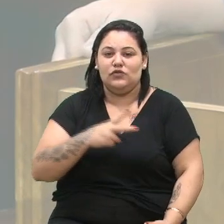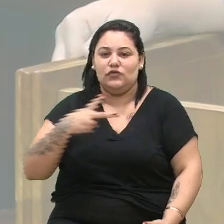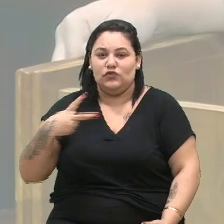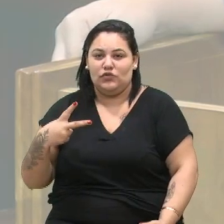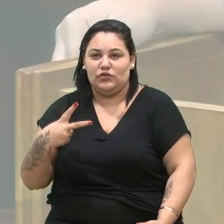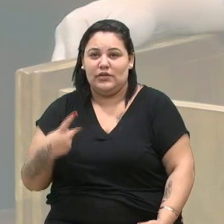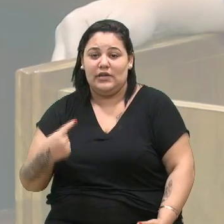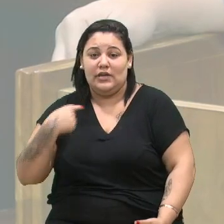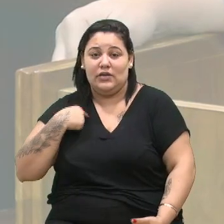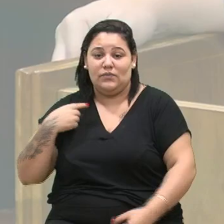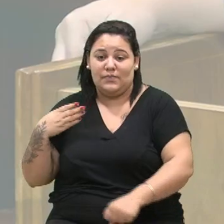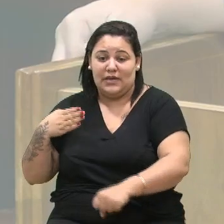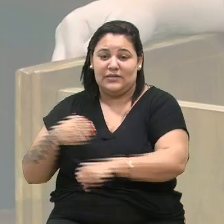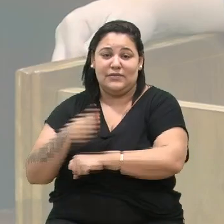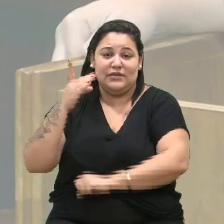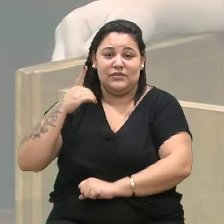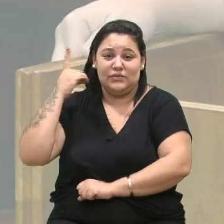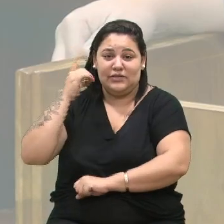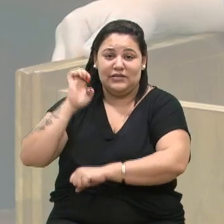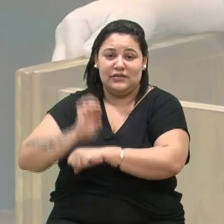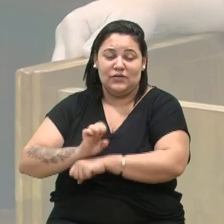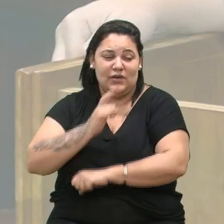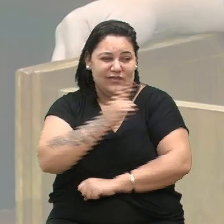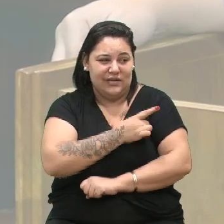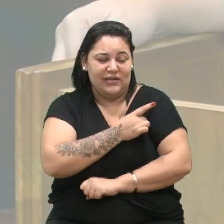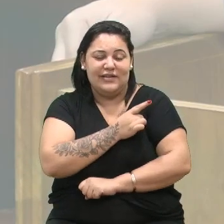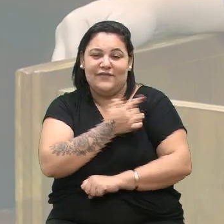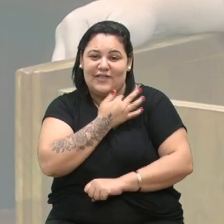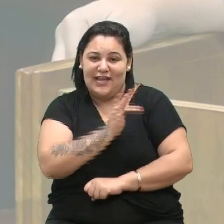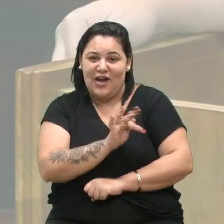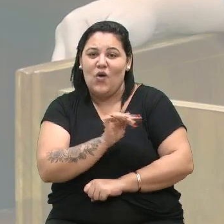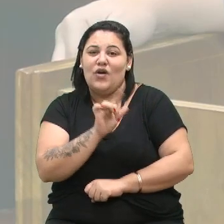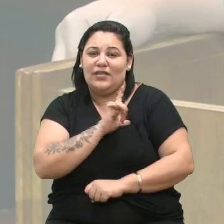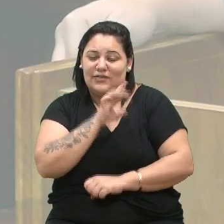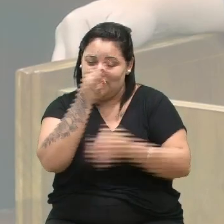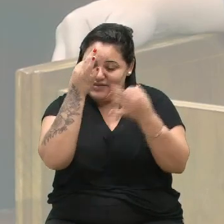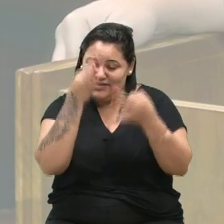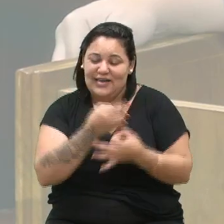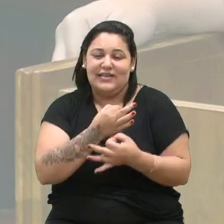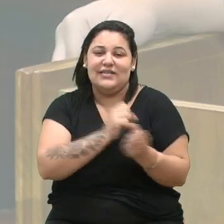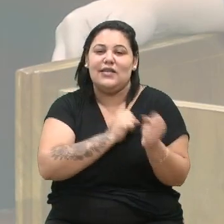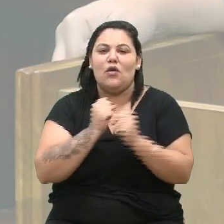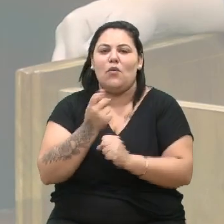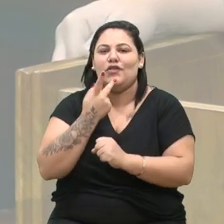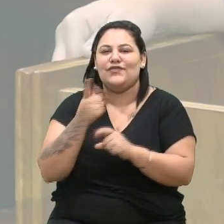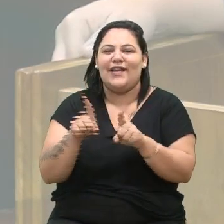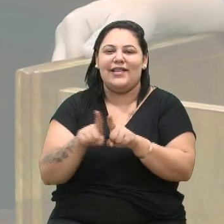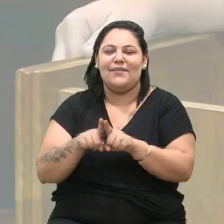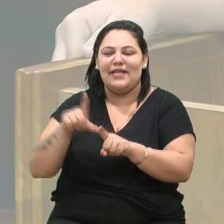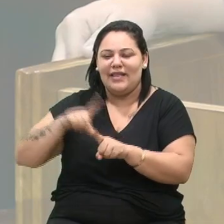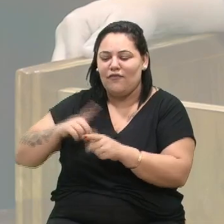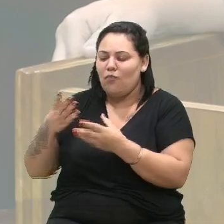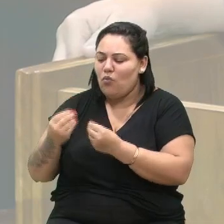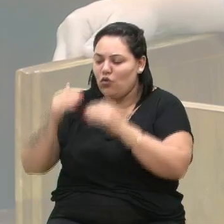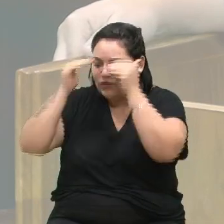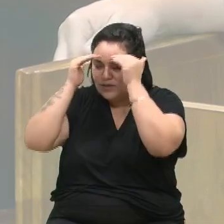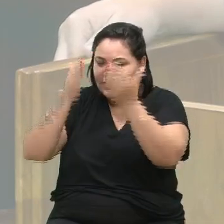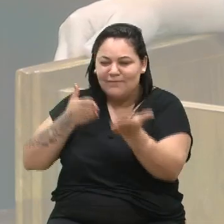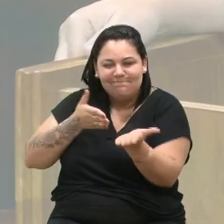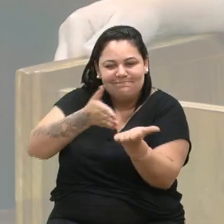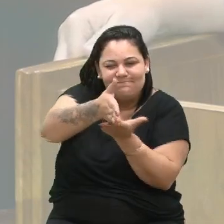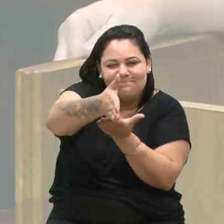eu concorrer a deputado estadual e ele a federal, eu tenho certeza absoluta e posso falar aqui que foi com muita fidelidade e muito trabalho.